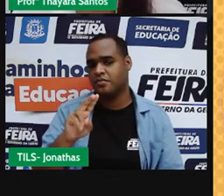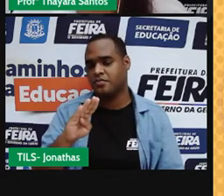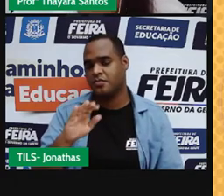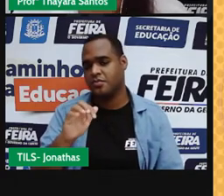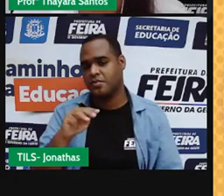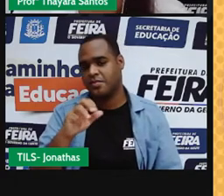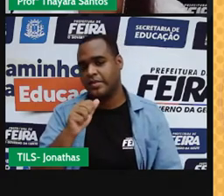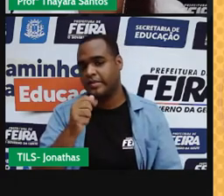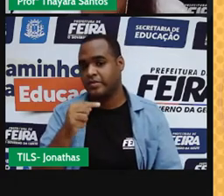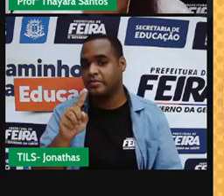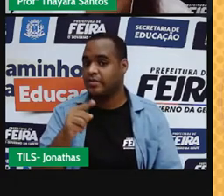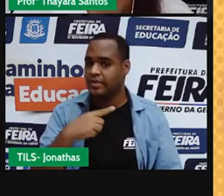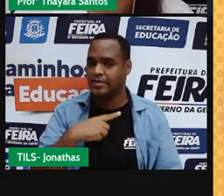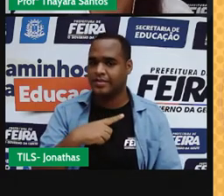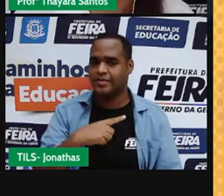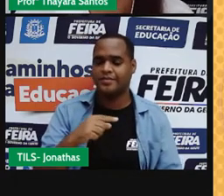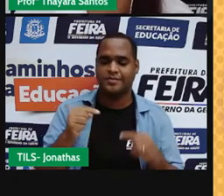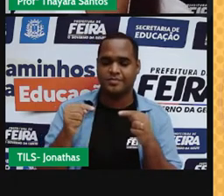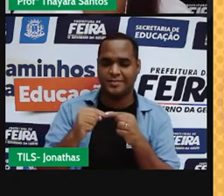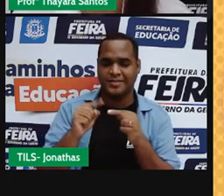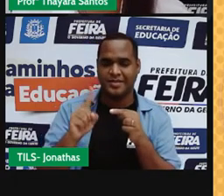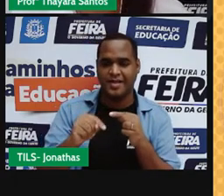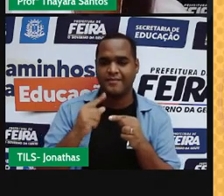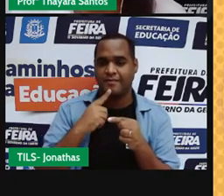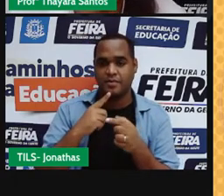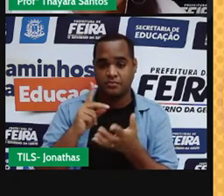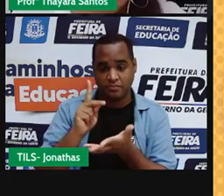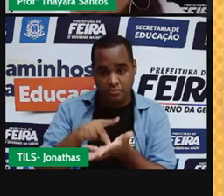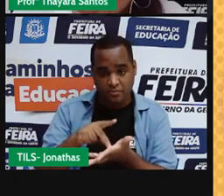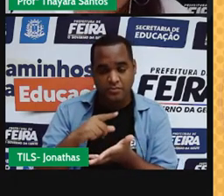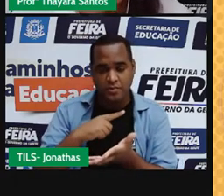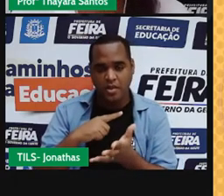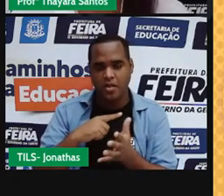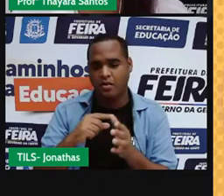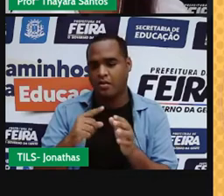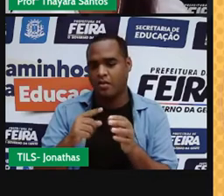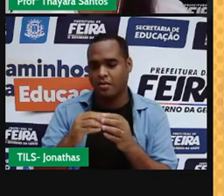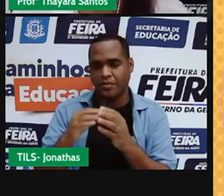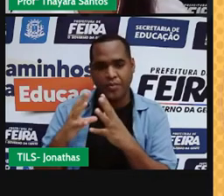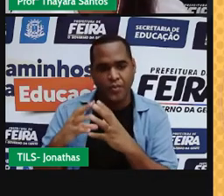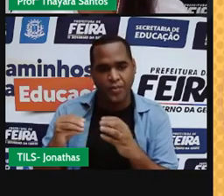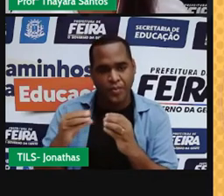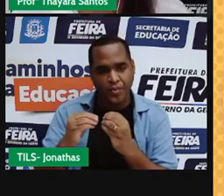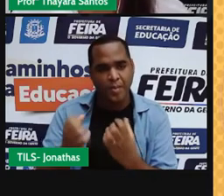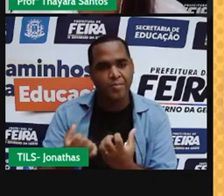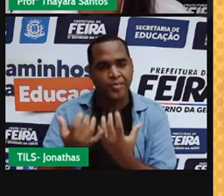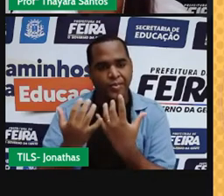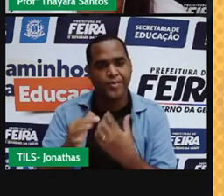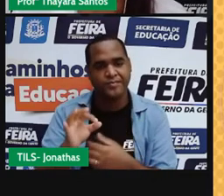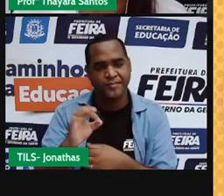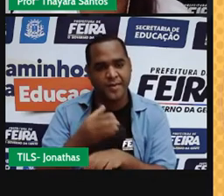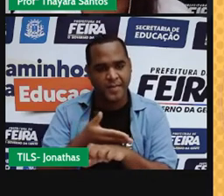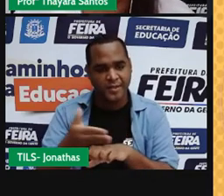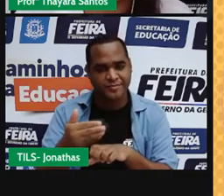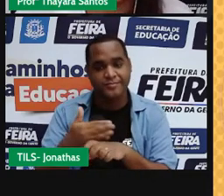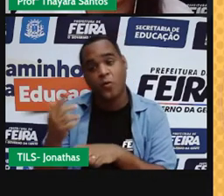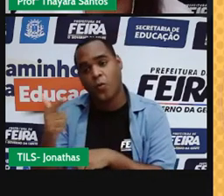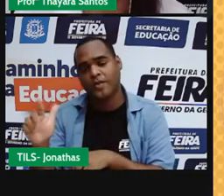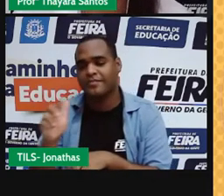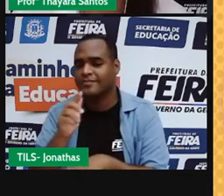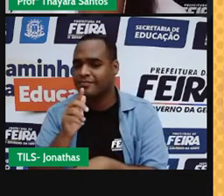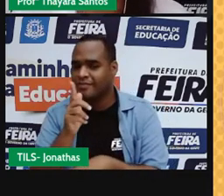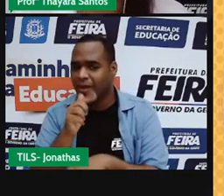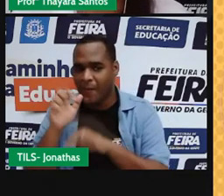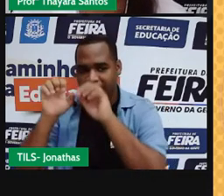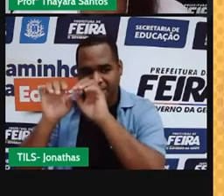o estado gasoso, que é quando elas evaporam. E por fim, esse exemplo aqui, do box do banheiro, depois que a gente